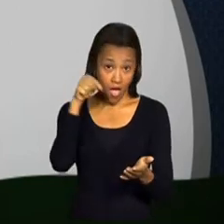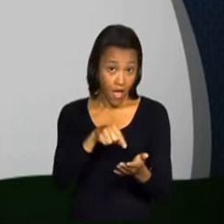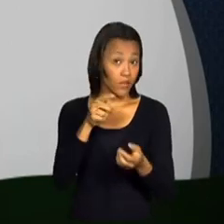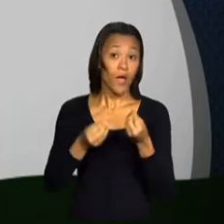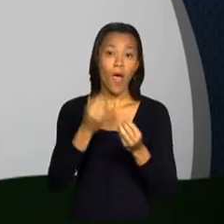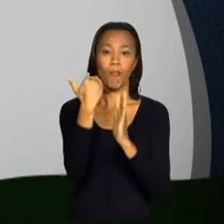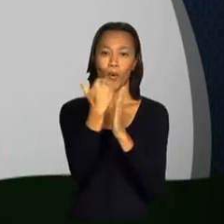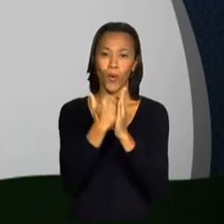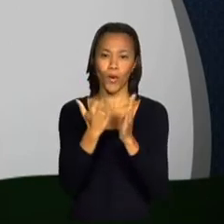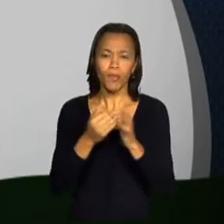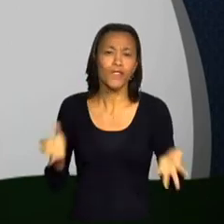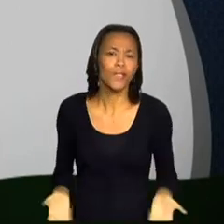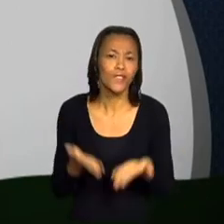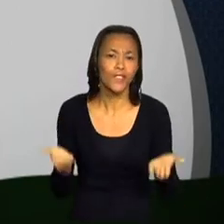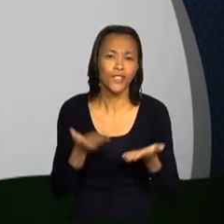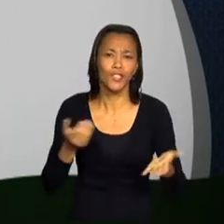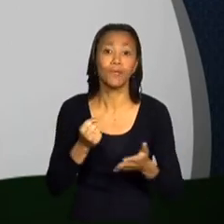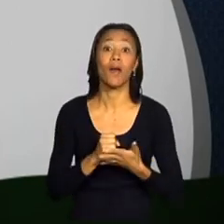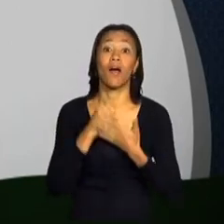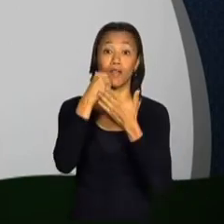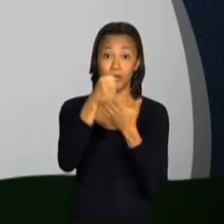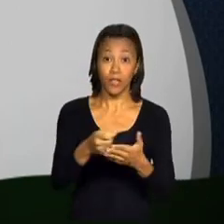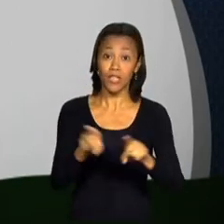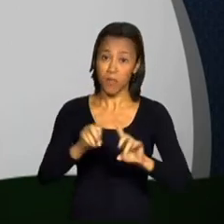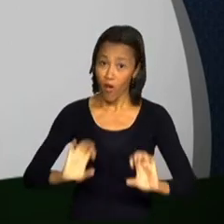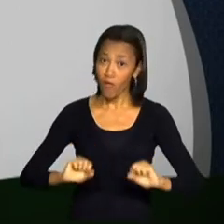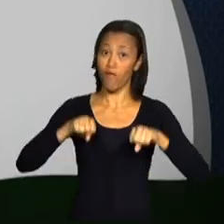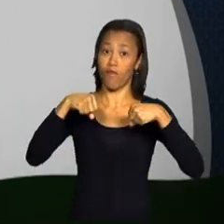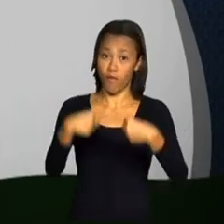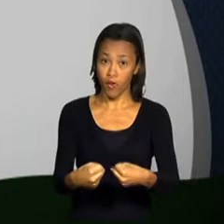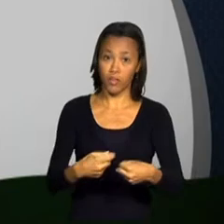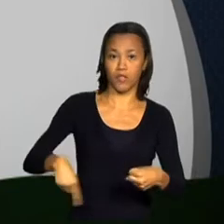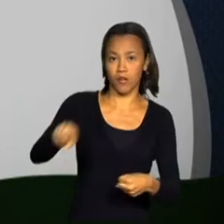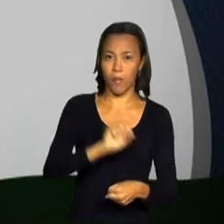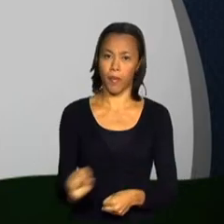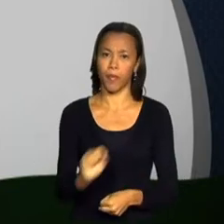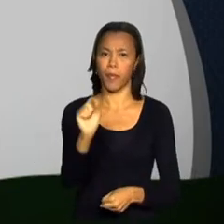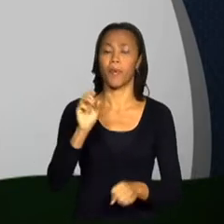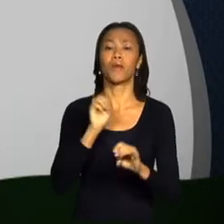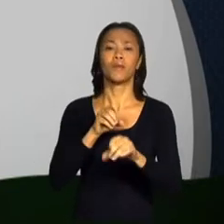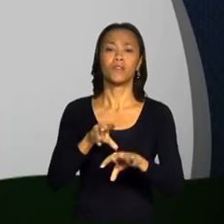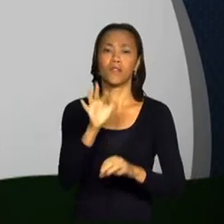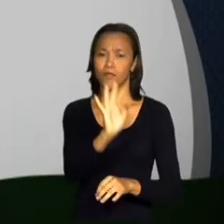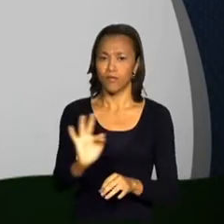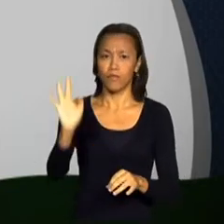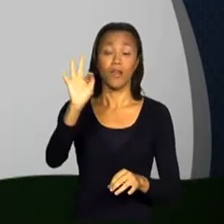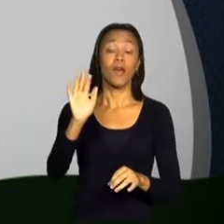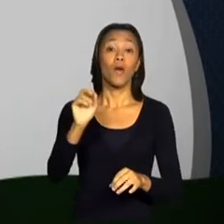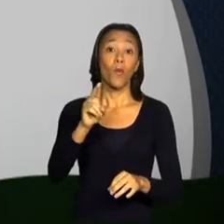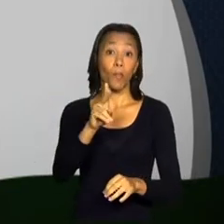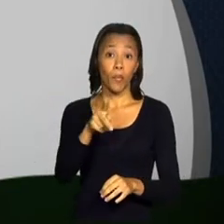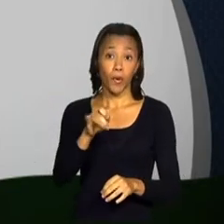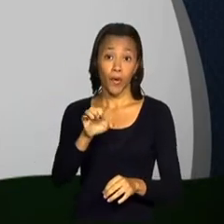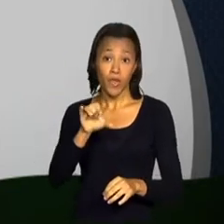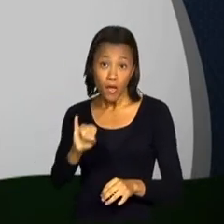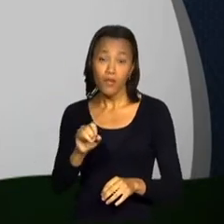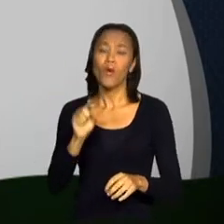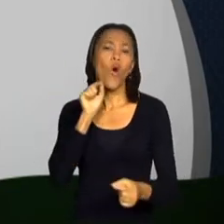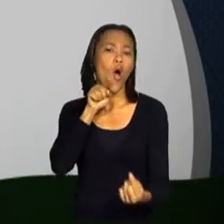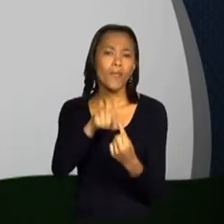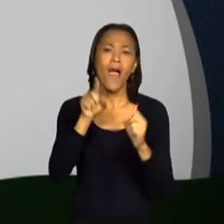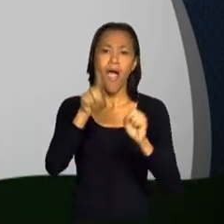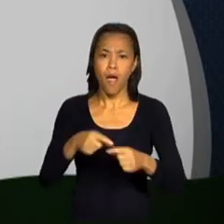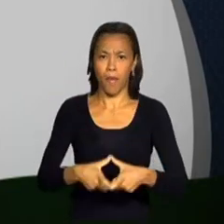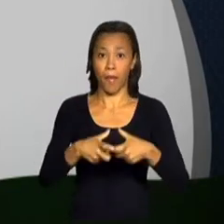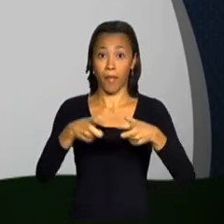parte do programa de estímulo à reestruturação e ao fortalecimento das instituições de ensino superior, o PROEIS. O objetivo é